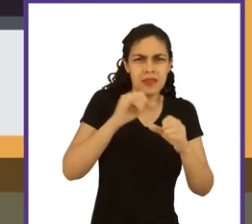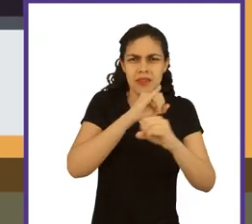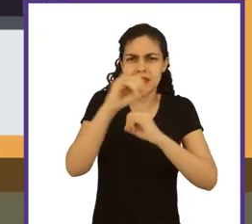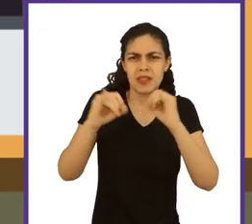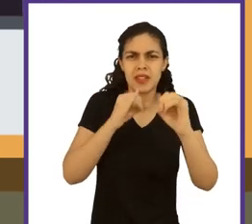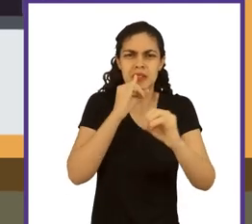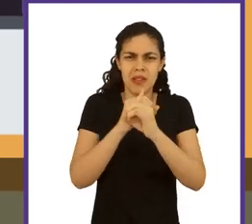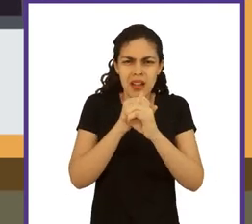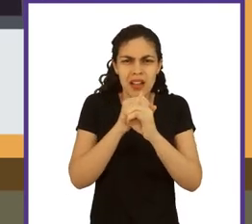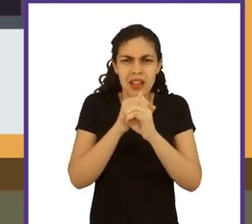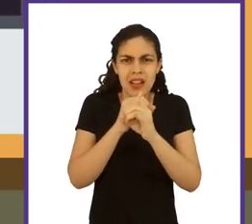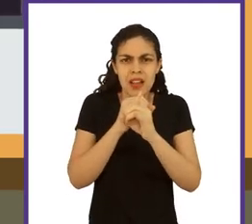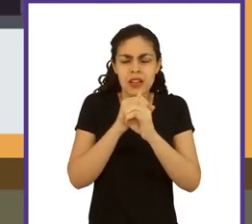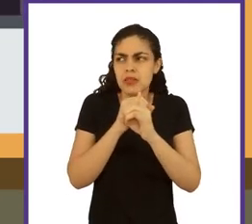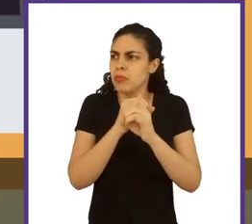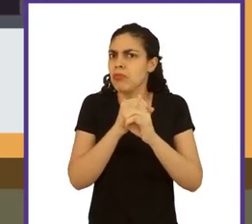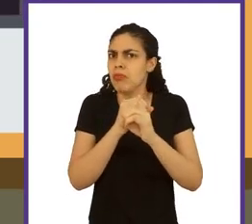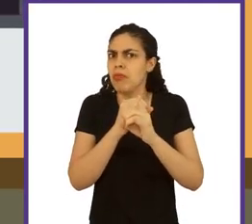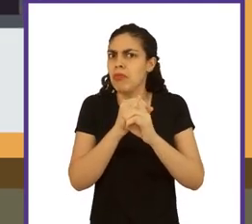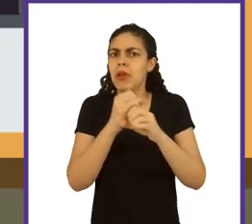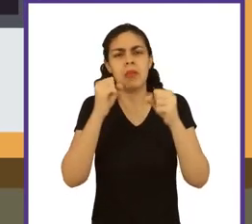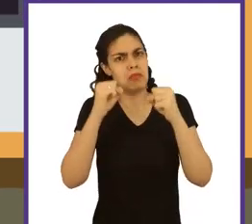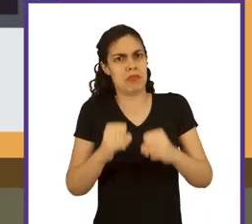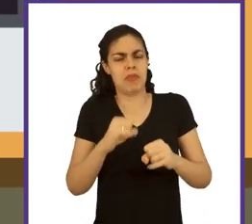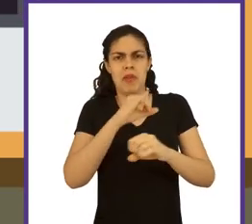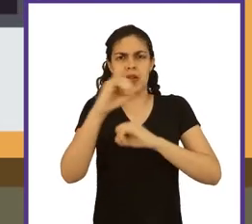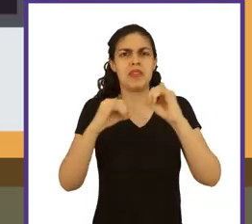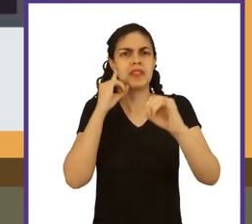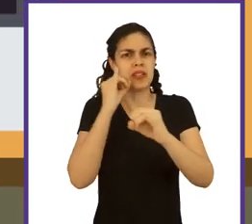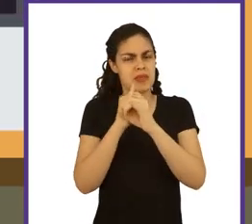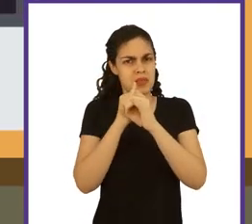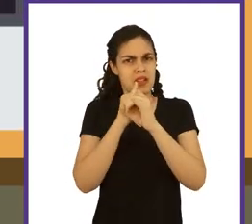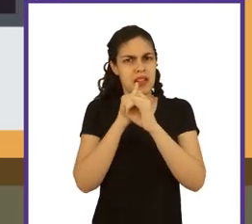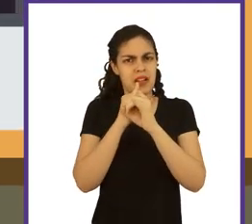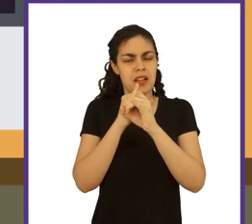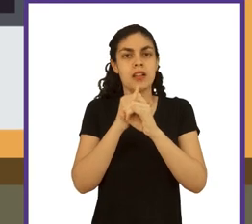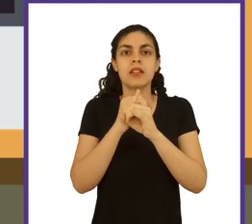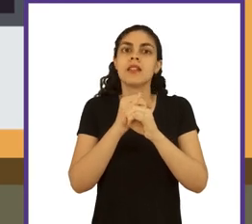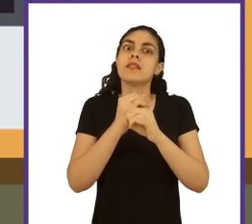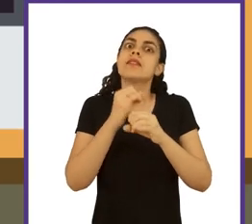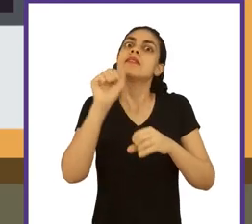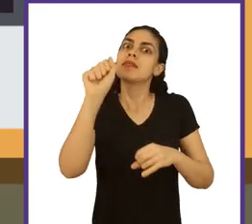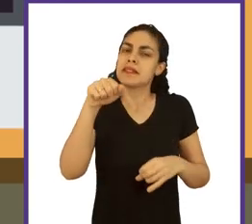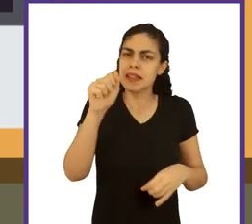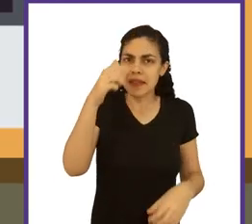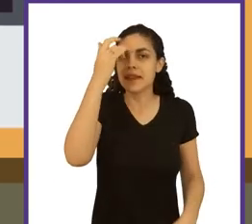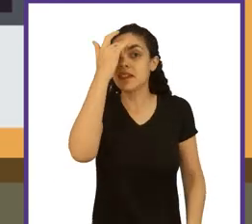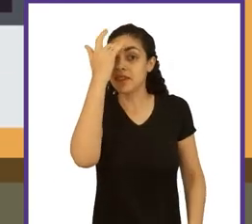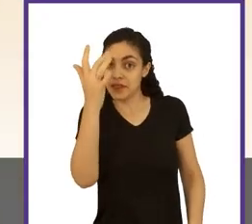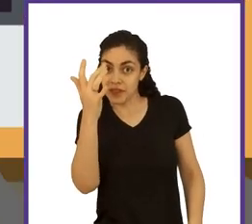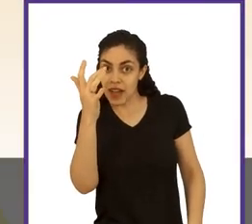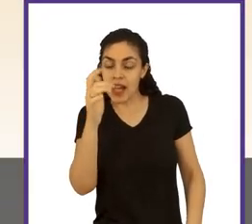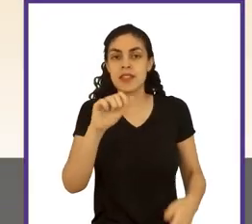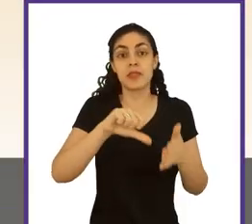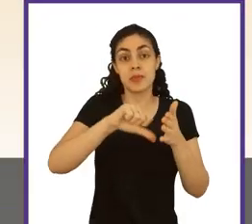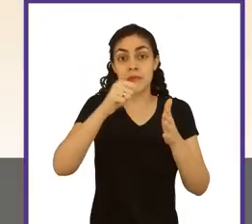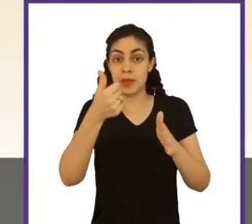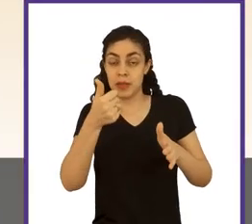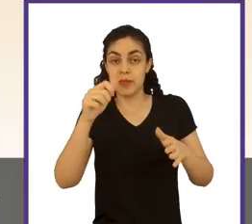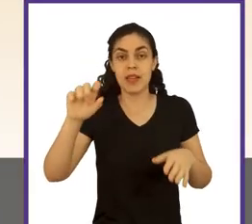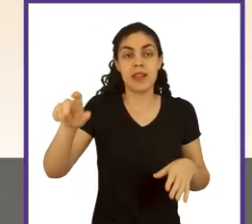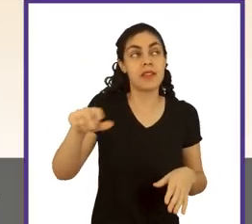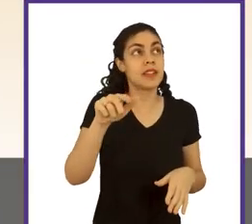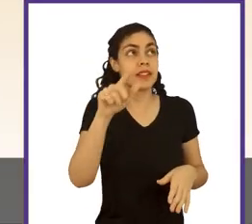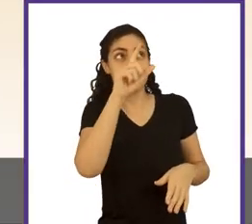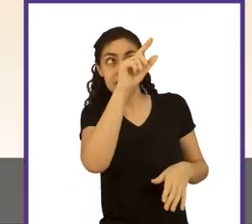internet? Ué, dá pra se inscrever no CRPSP Online? Claro! É fácil. Primeiro, entra no site,